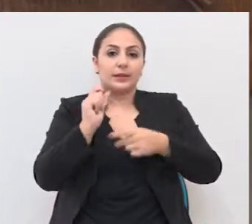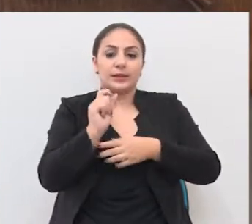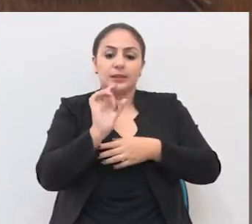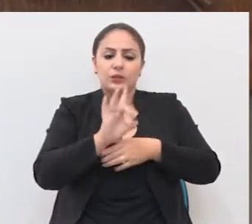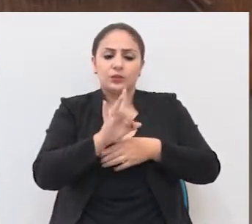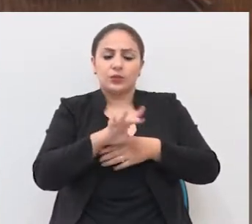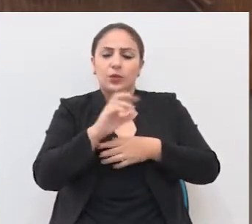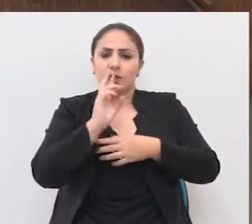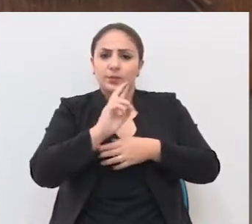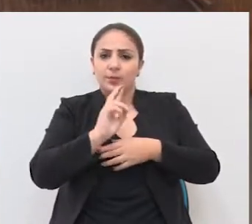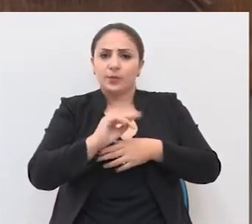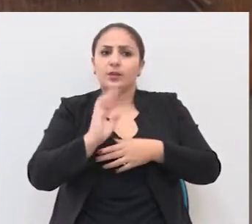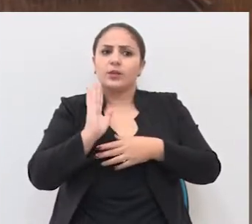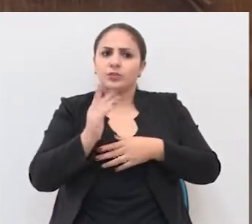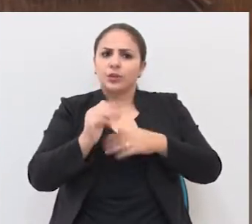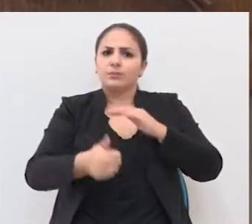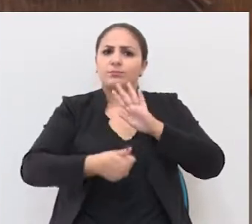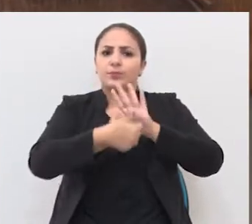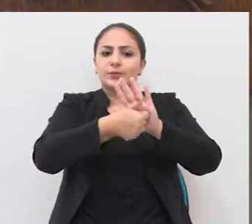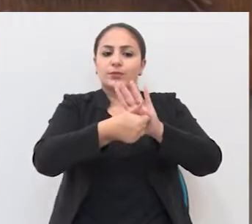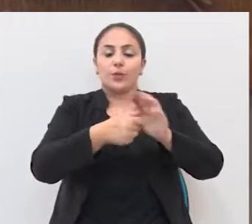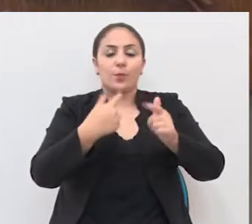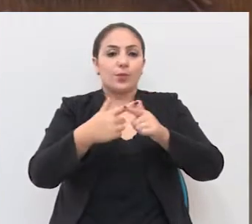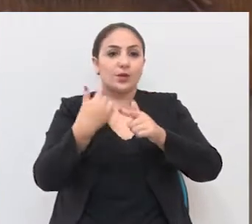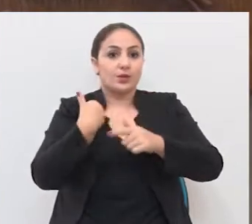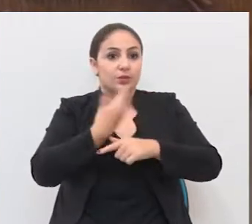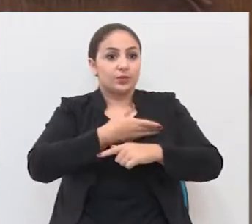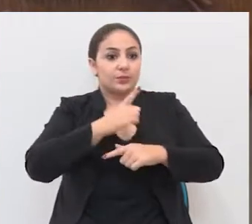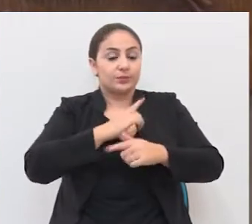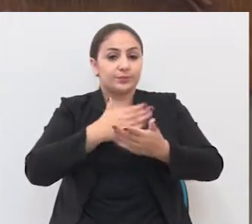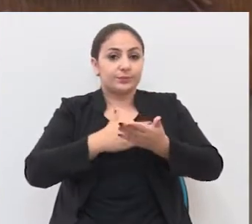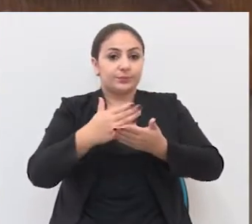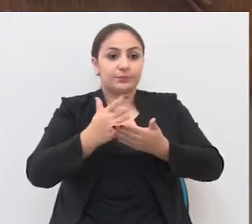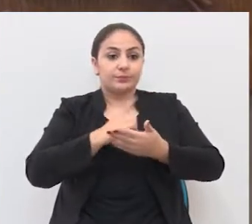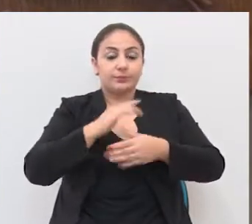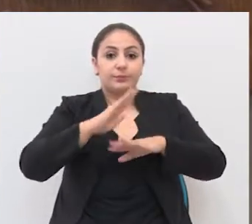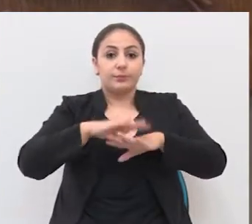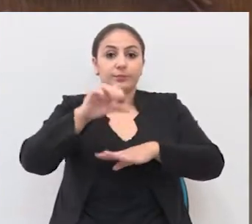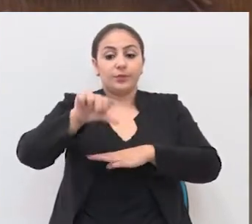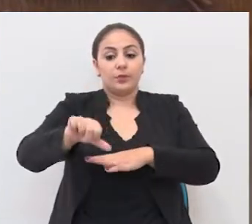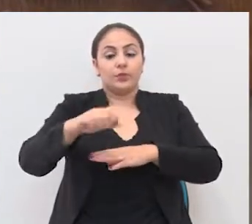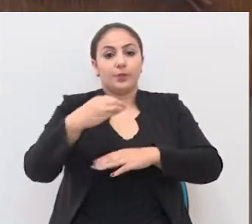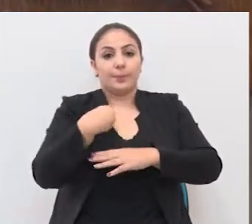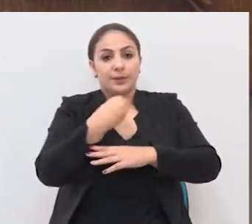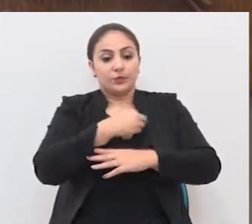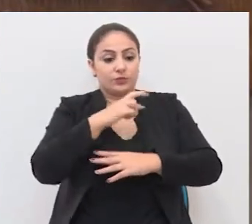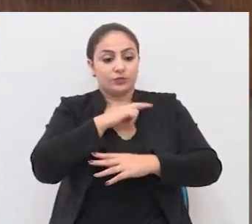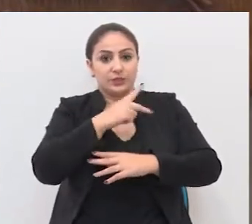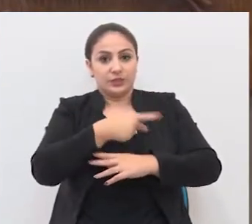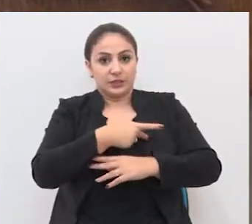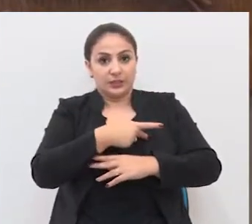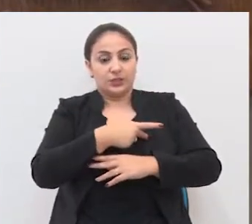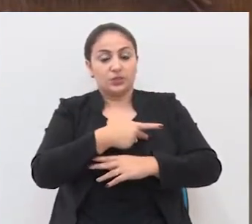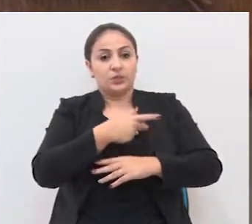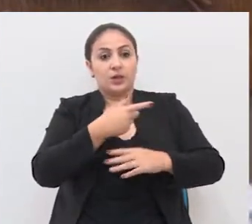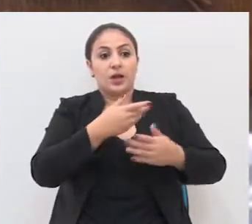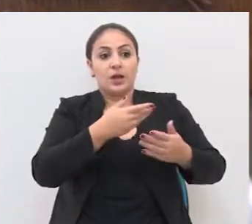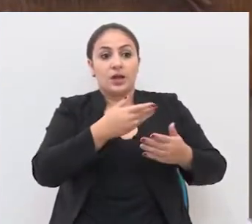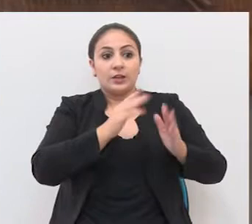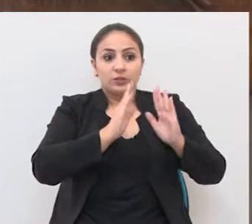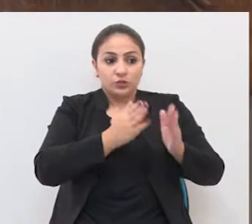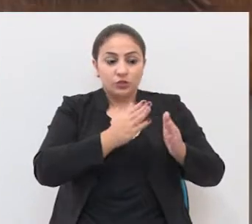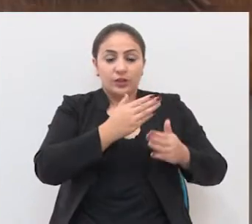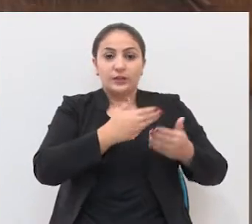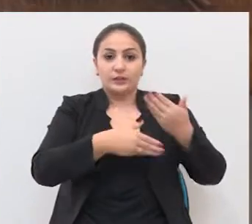se dizer que só com esse resultado já foi positivo, porque nós passamos a ter agora mais nove médicos veterinários já